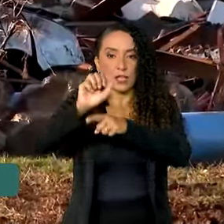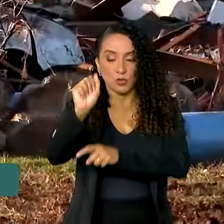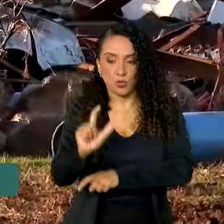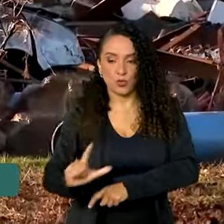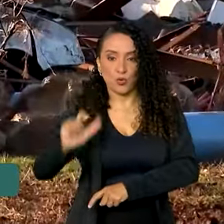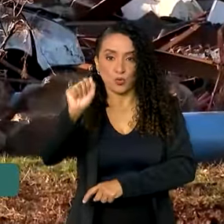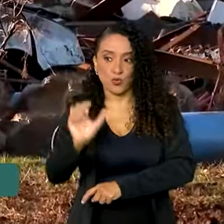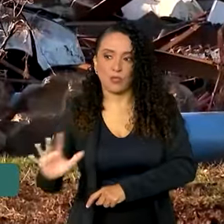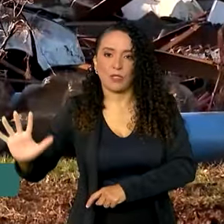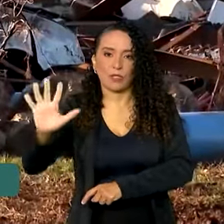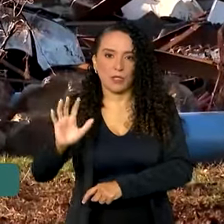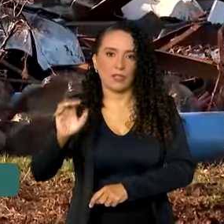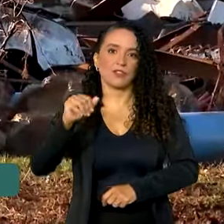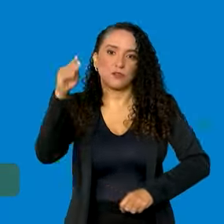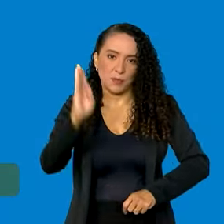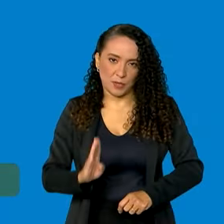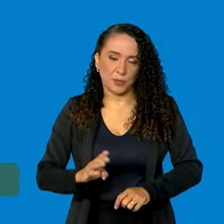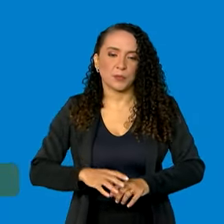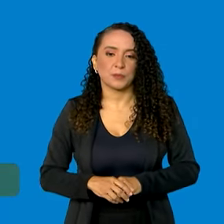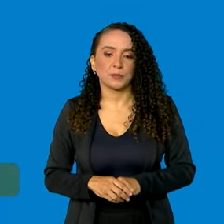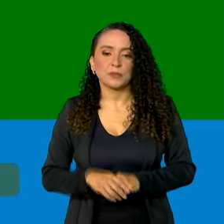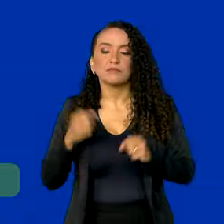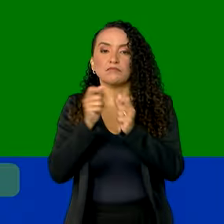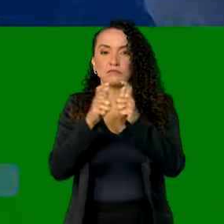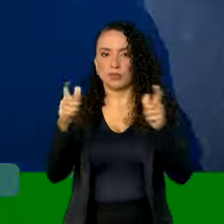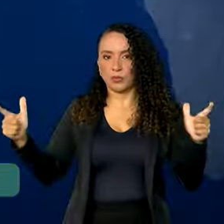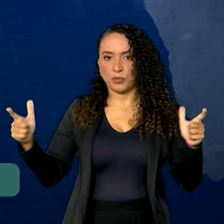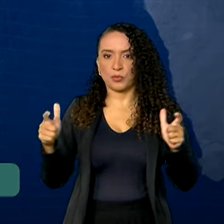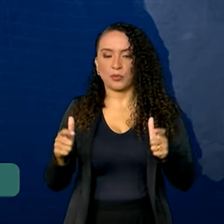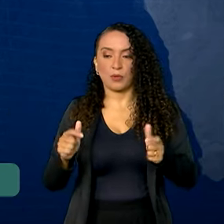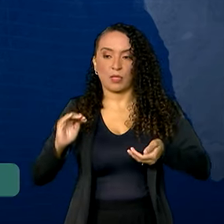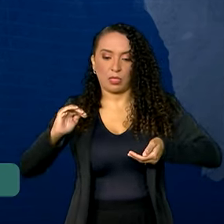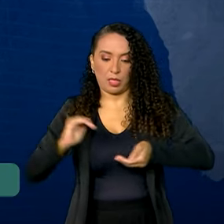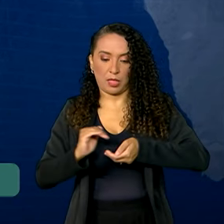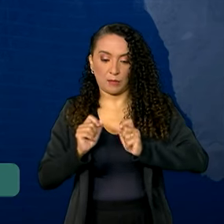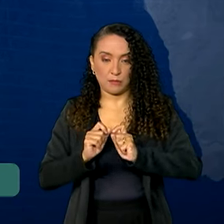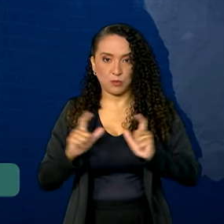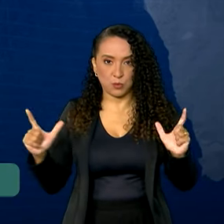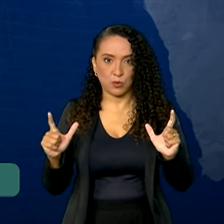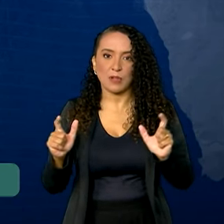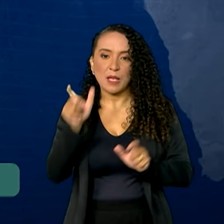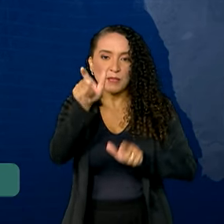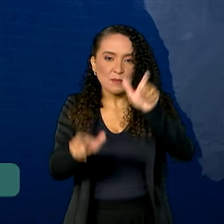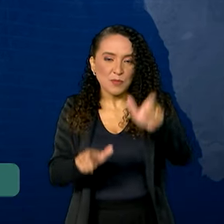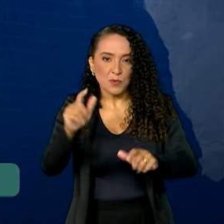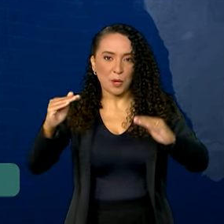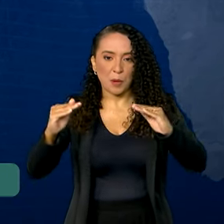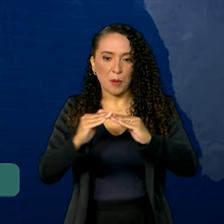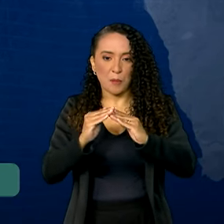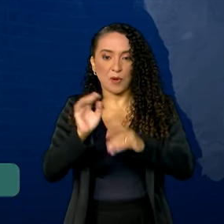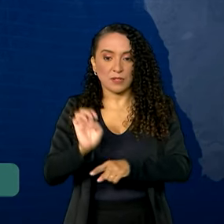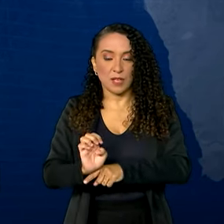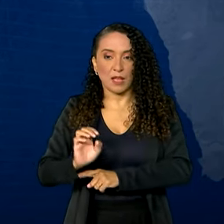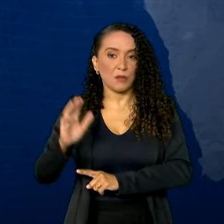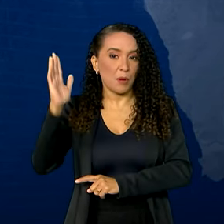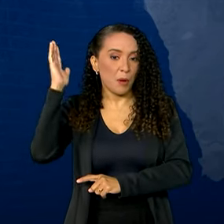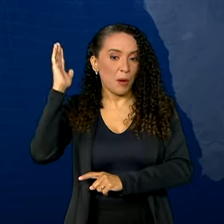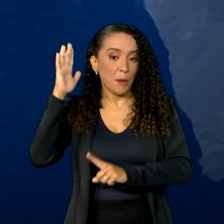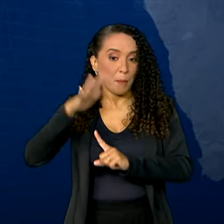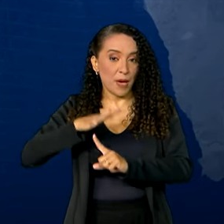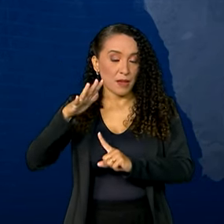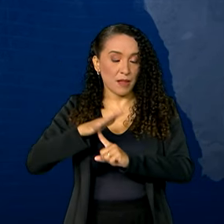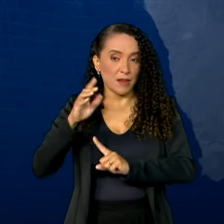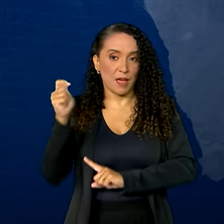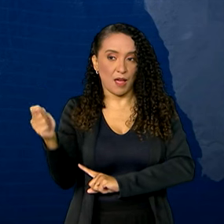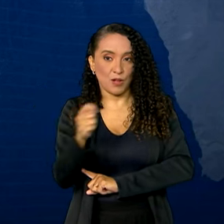sul e sudeste do país. Com a ampliação do Defesa Civil Alerta, moradores dos estados do Paraná, Rio Grande do